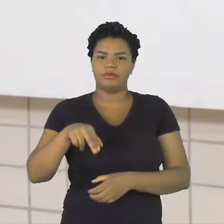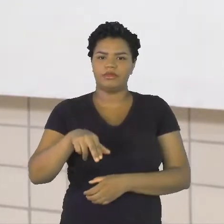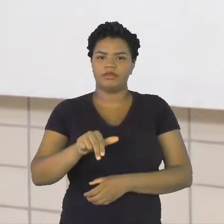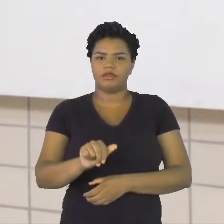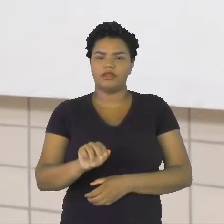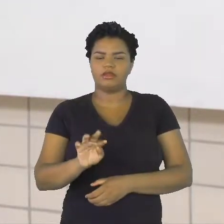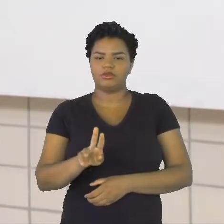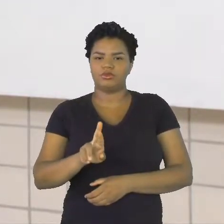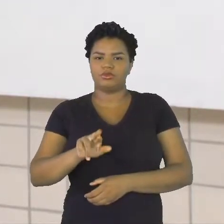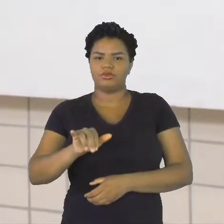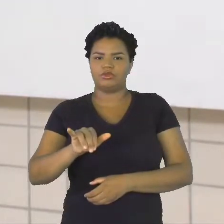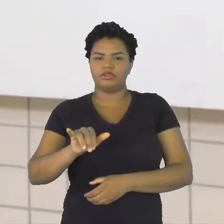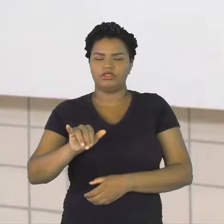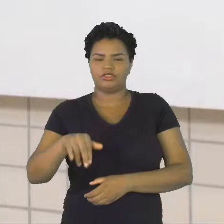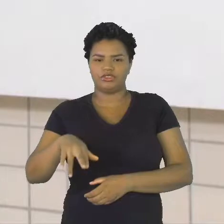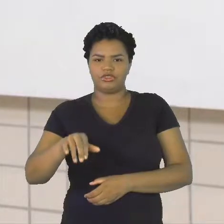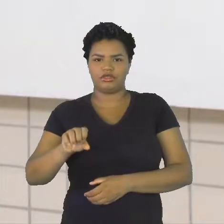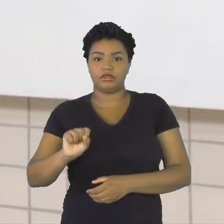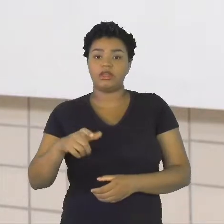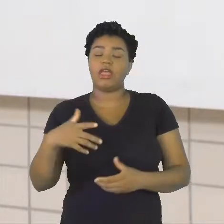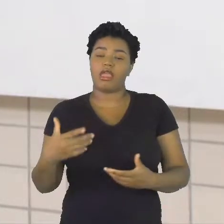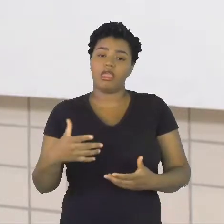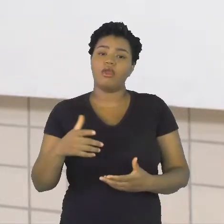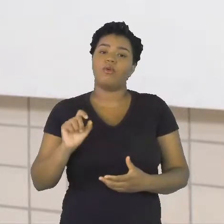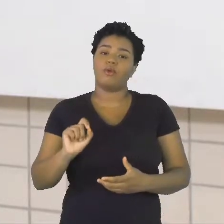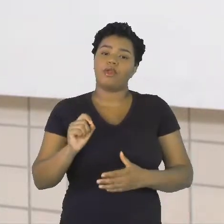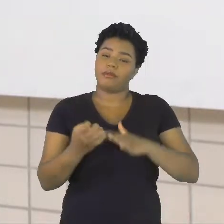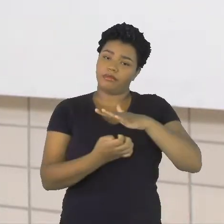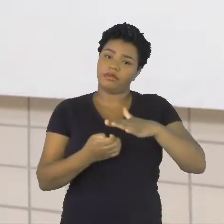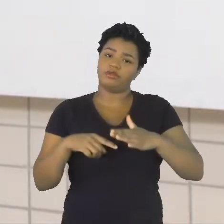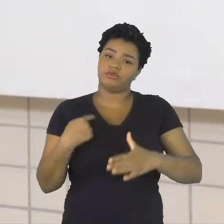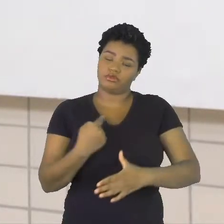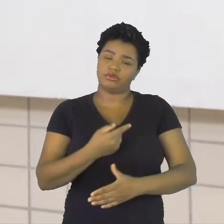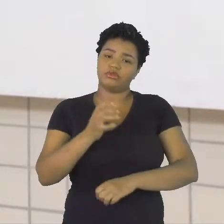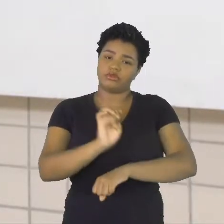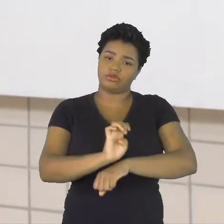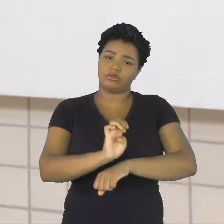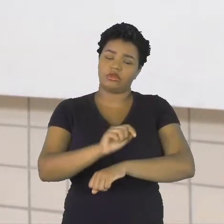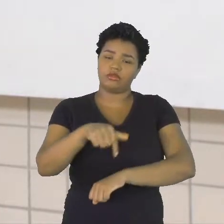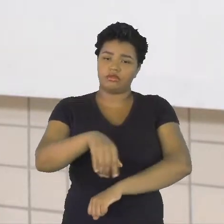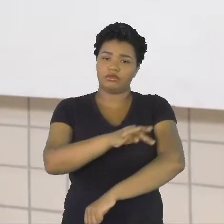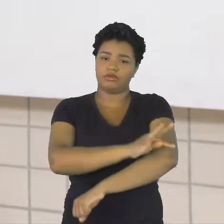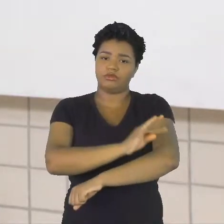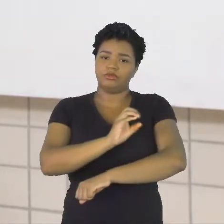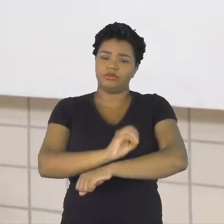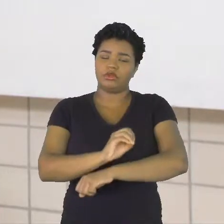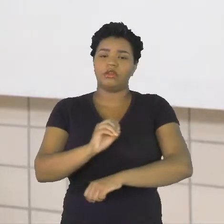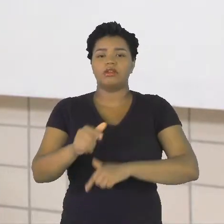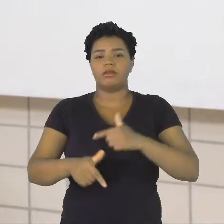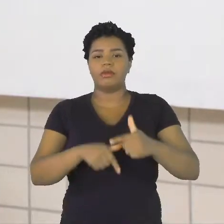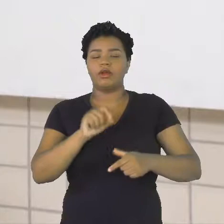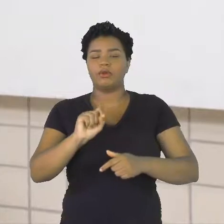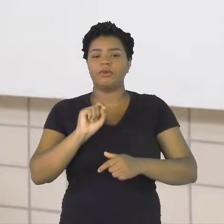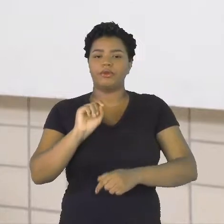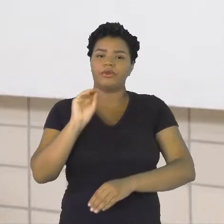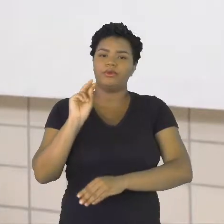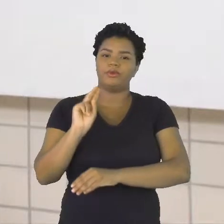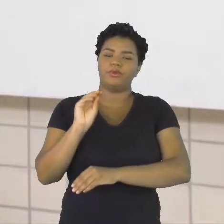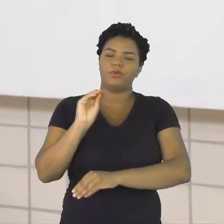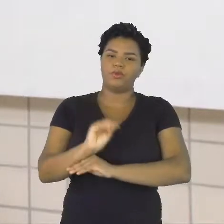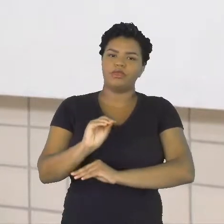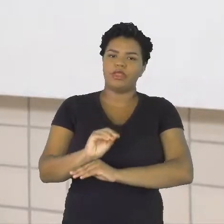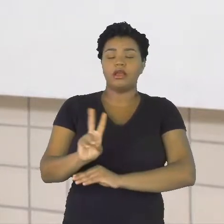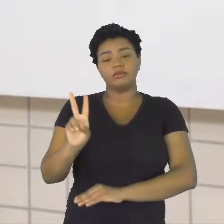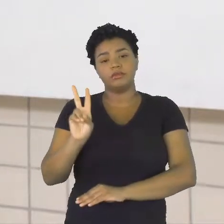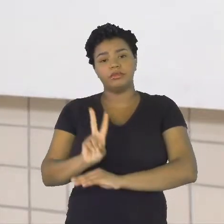é um órgão do nosso estado, do estado do Tocantins, que trabalha aí também nos cuidados, na proteção